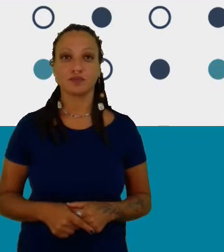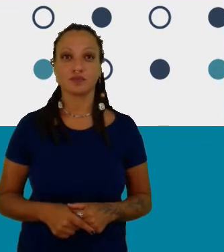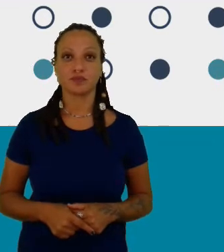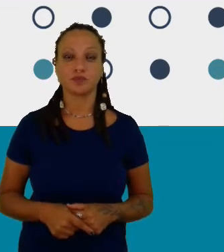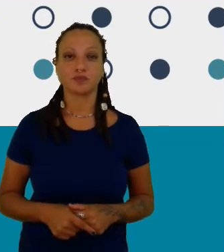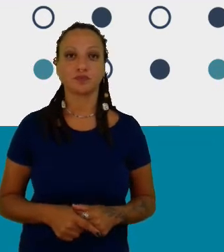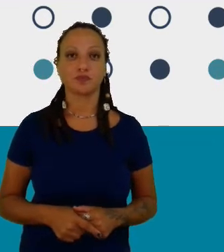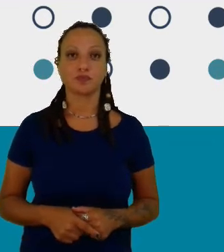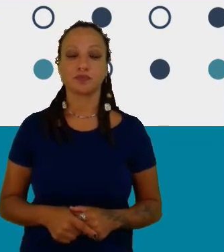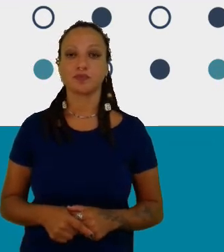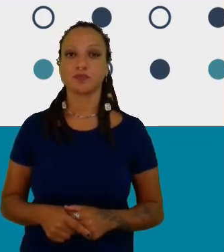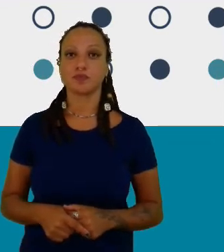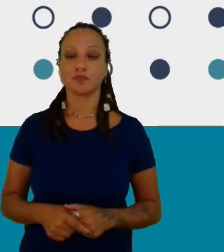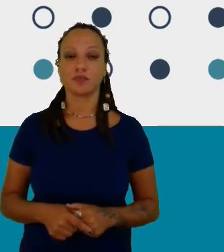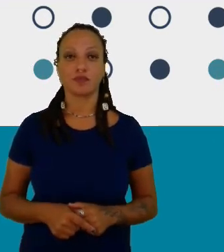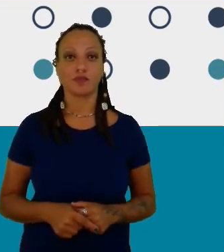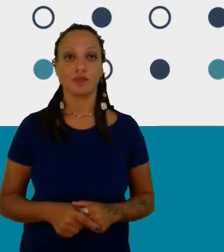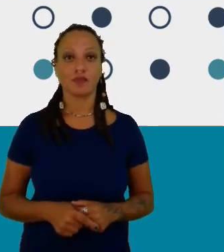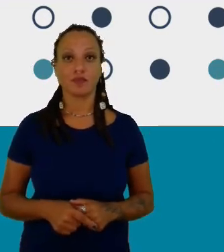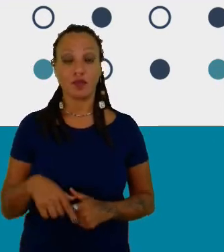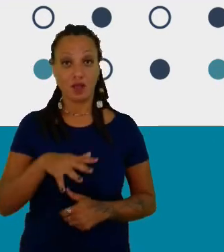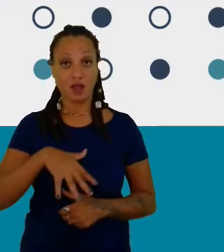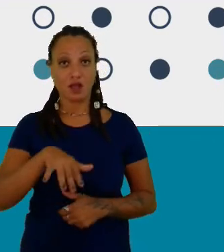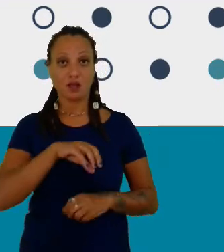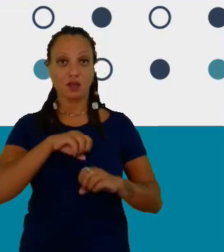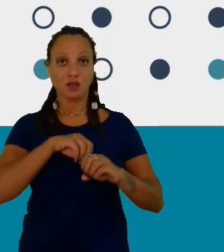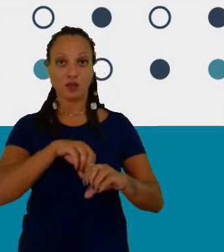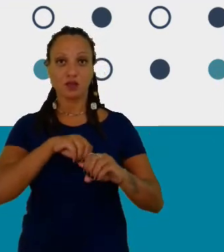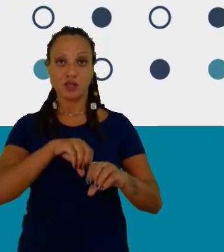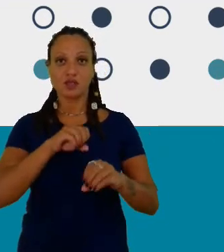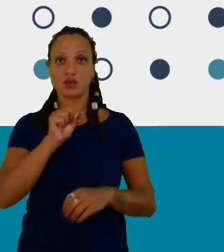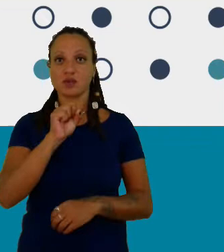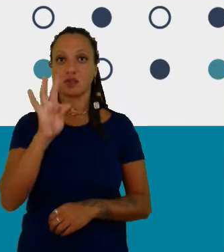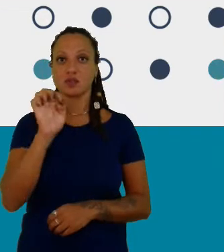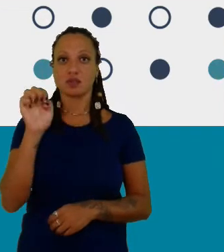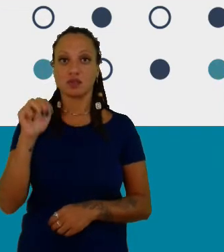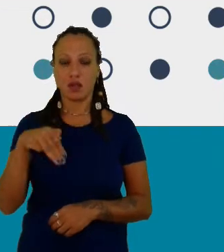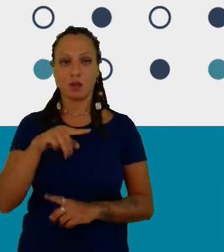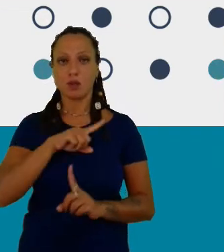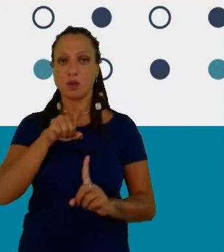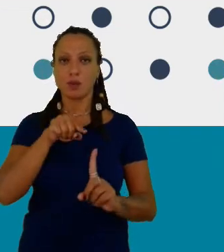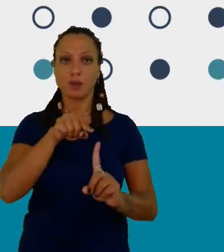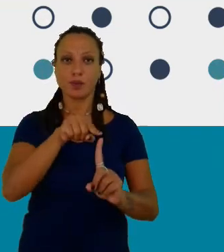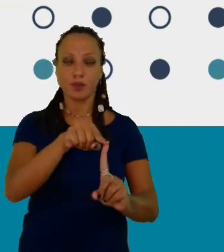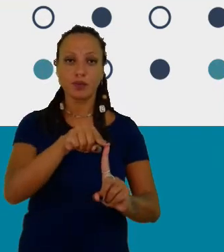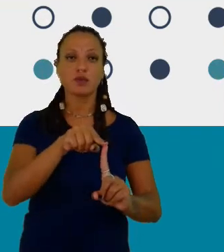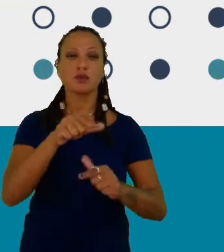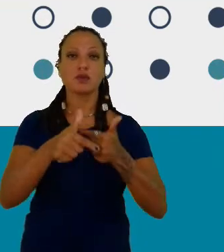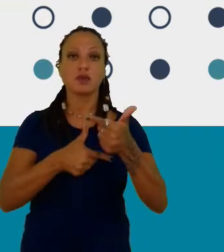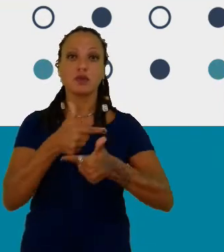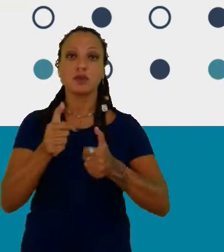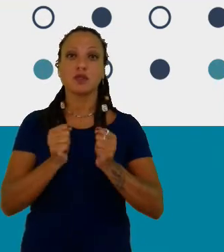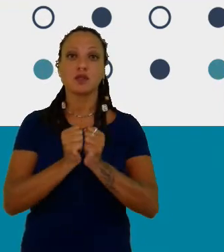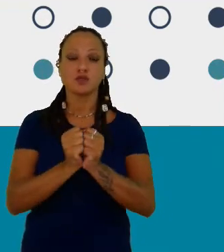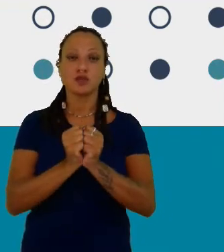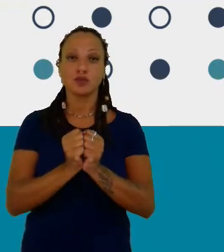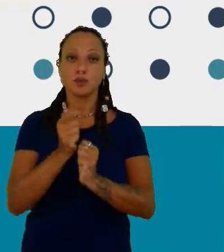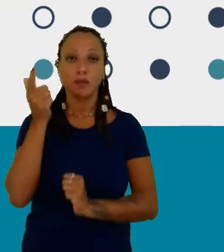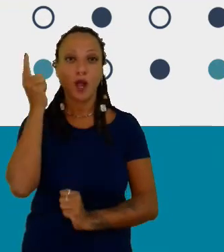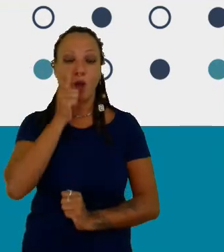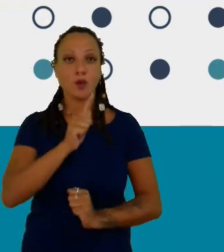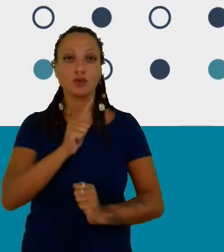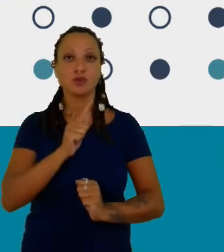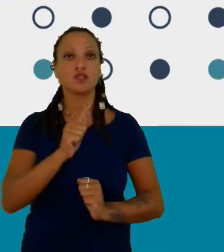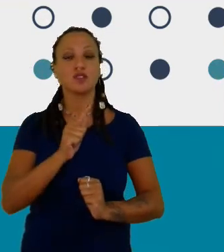Eu sou da educação STEM e nossa missão é trabalhar juntos para atingir um patamar de